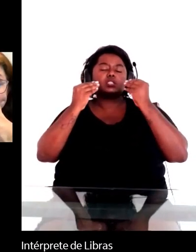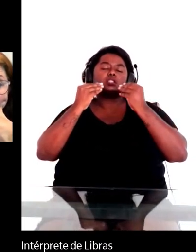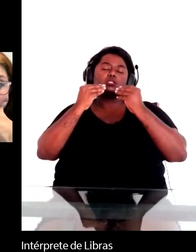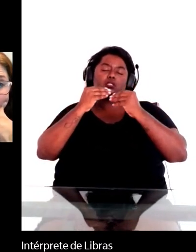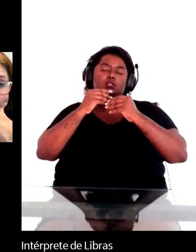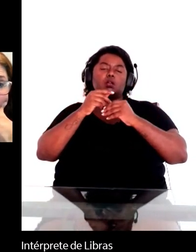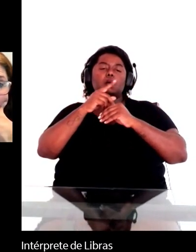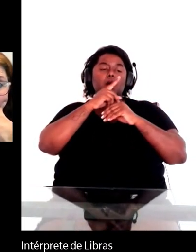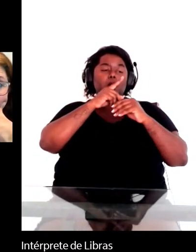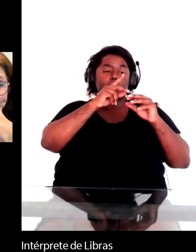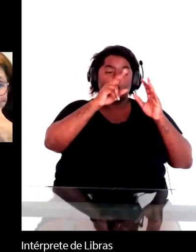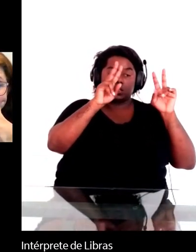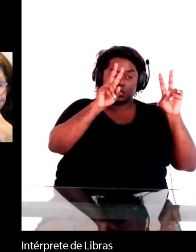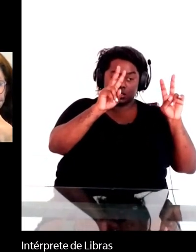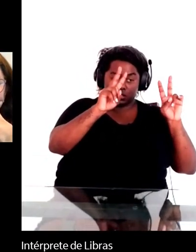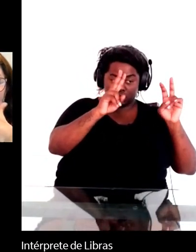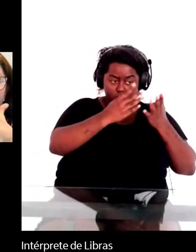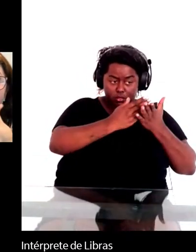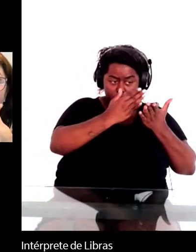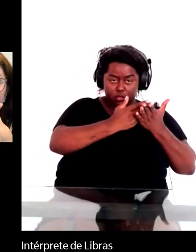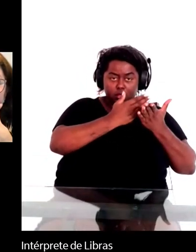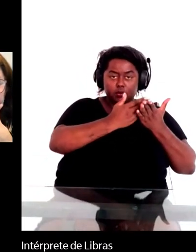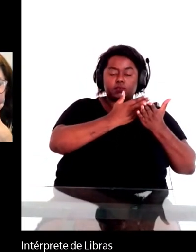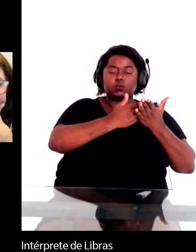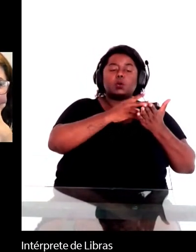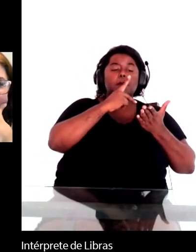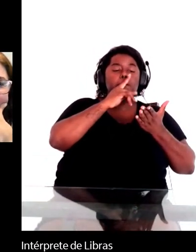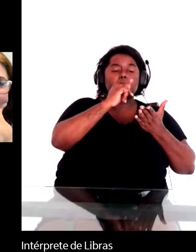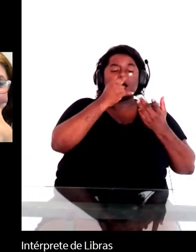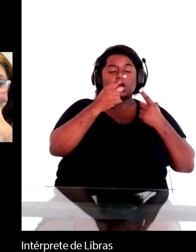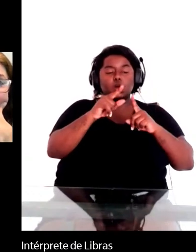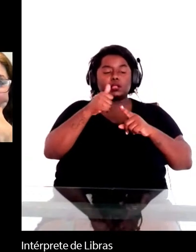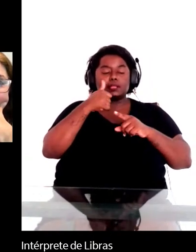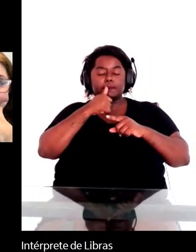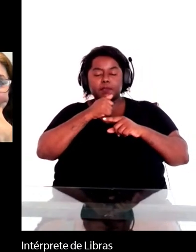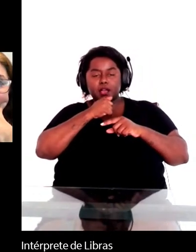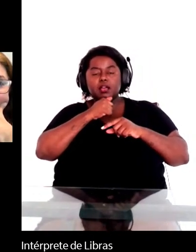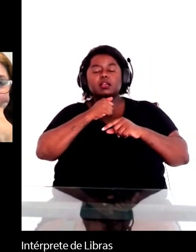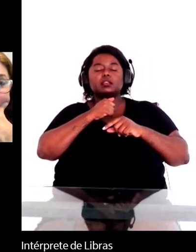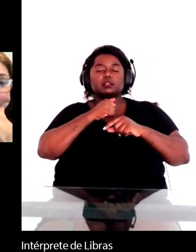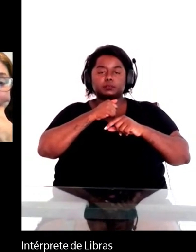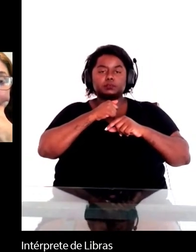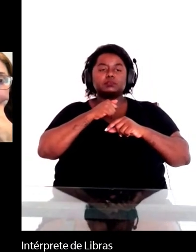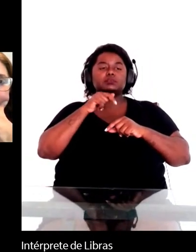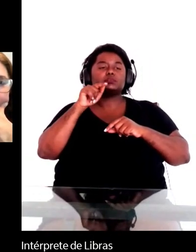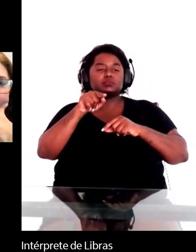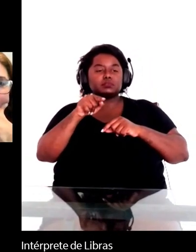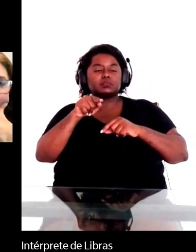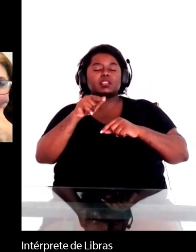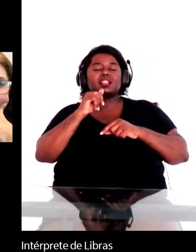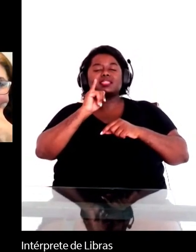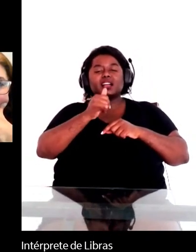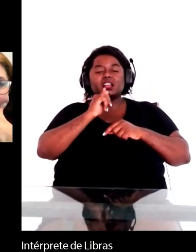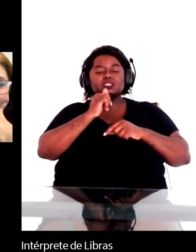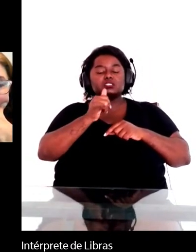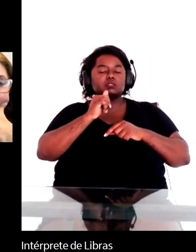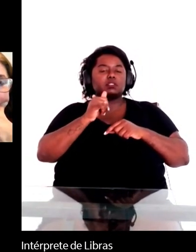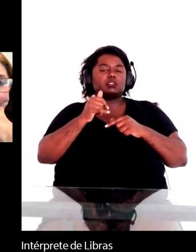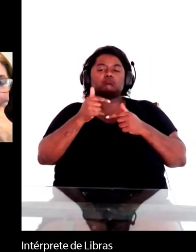a Mãe, no entanto, a agência narrativa não desempenha nenhum papel